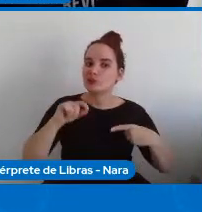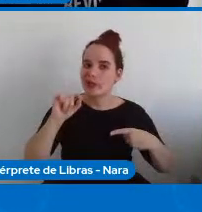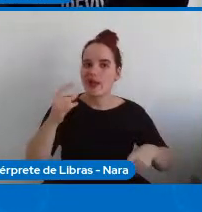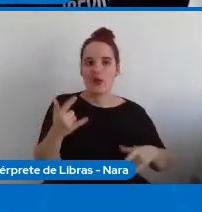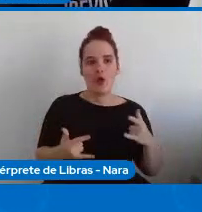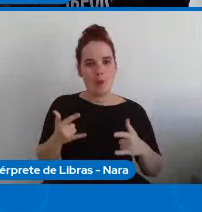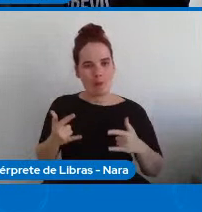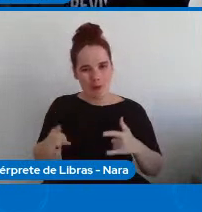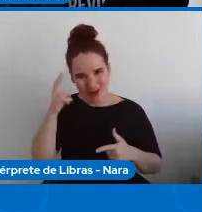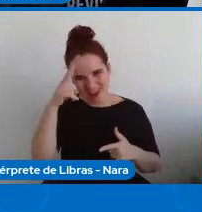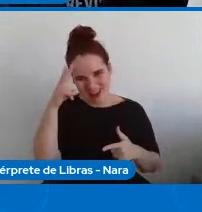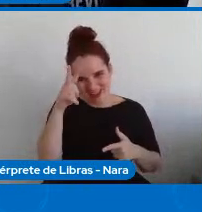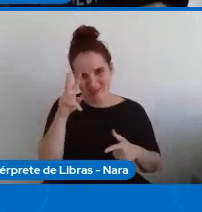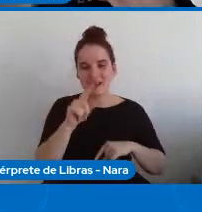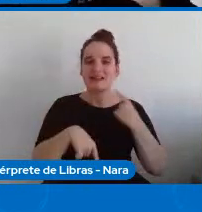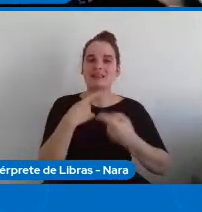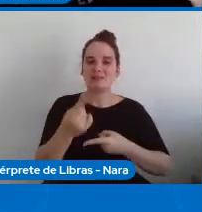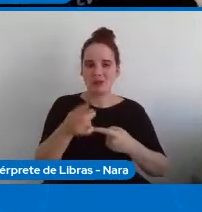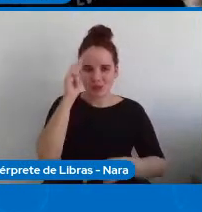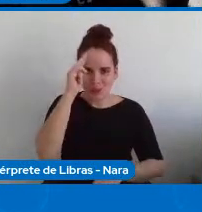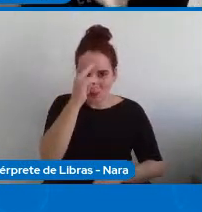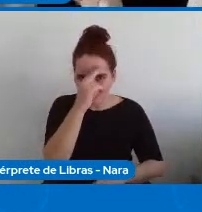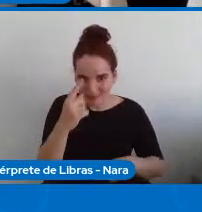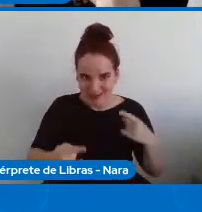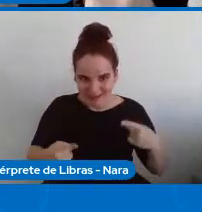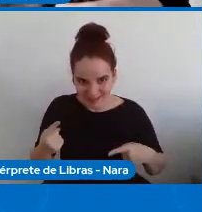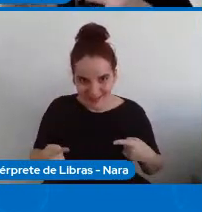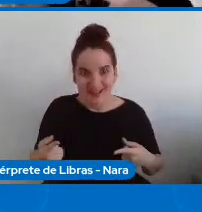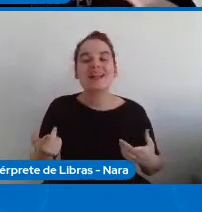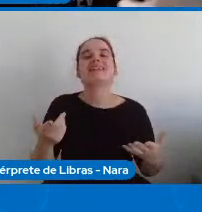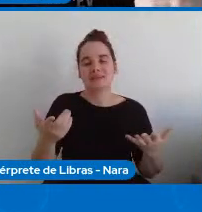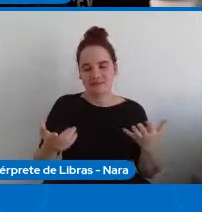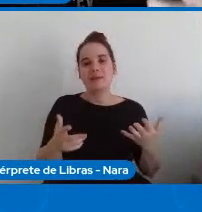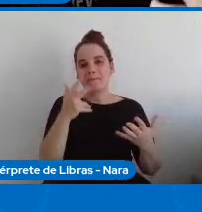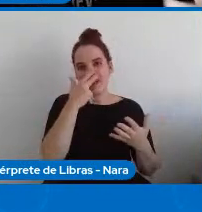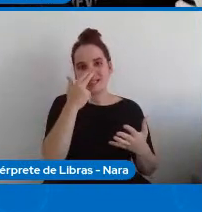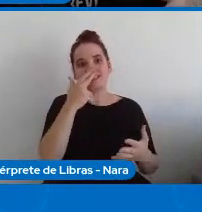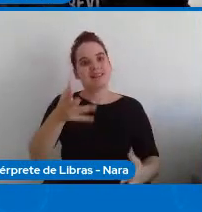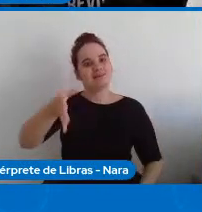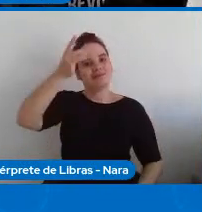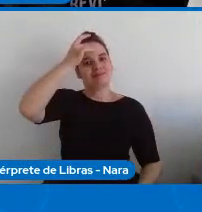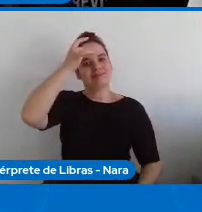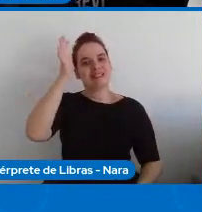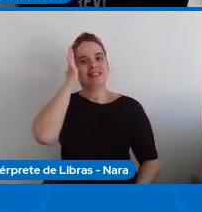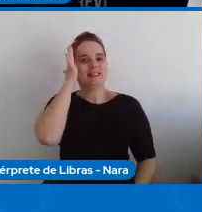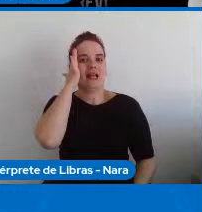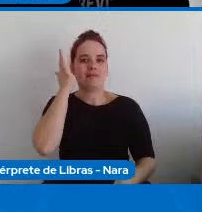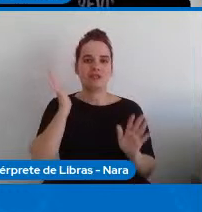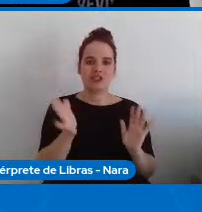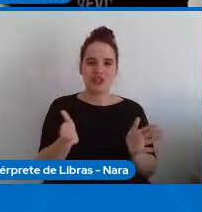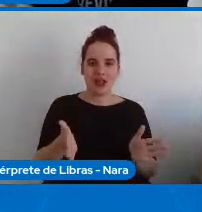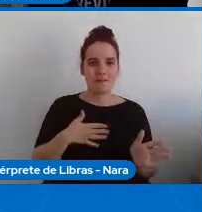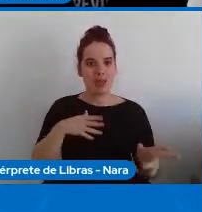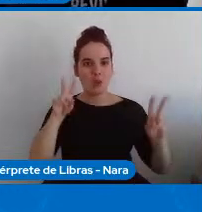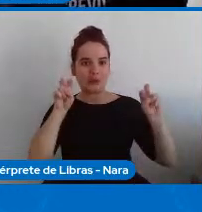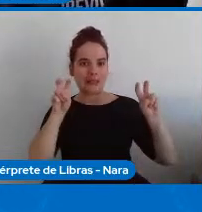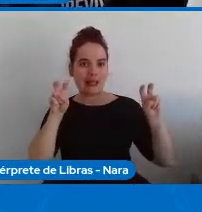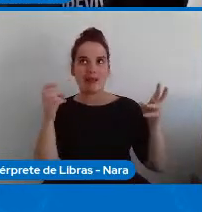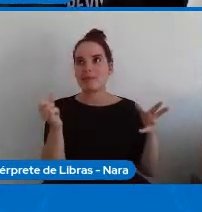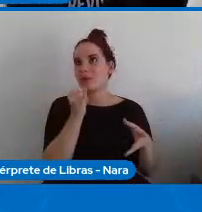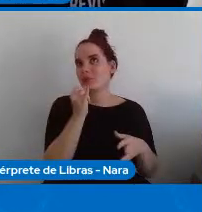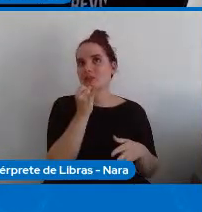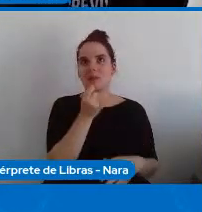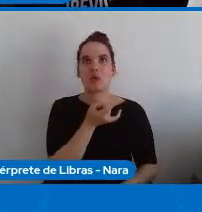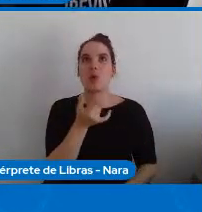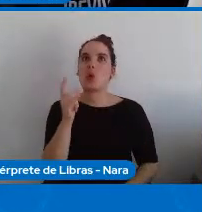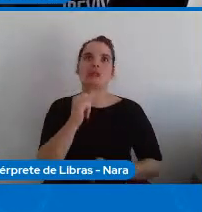sobre os casos reais trazendo isso para dentro daquela área daquele tema que ela escolheu seja IA internet das